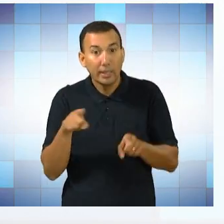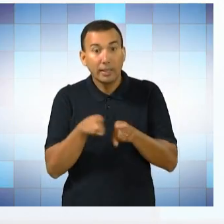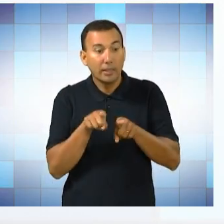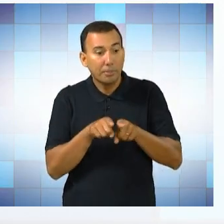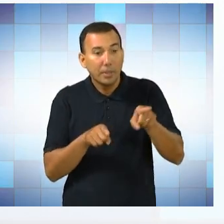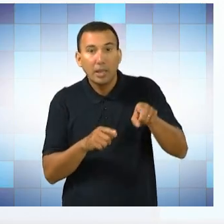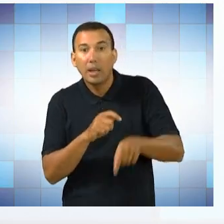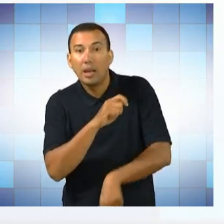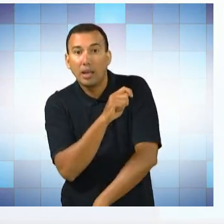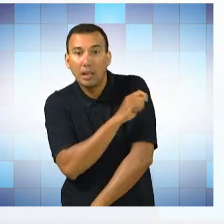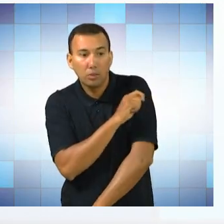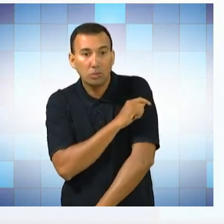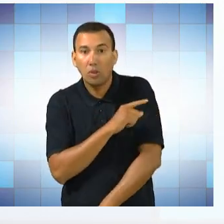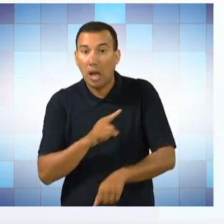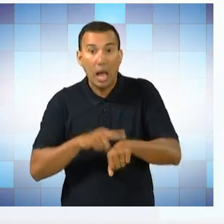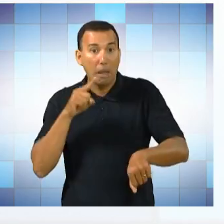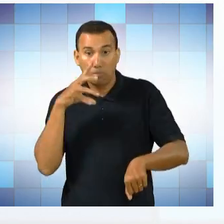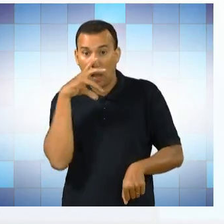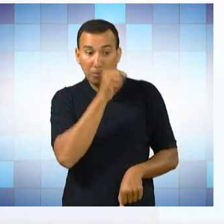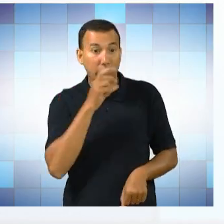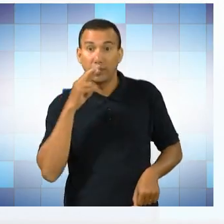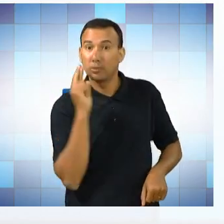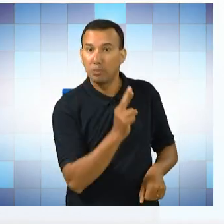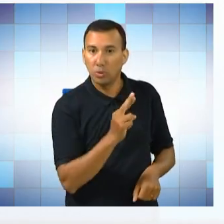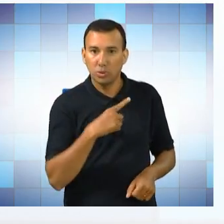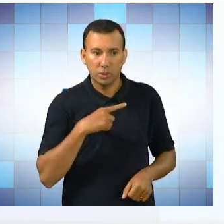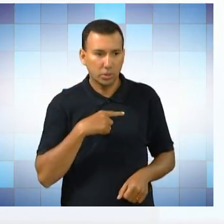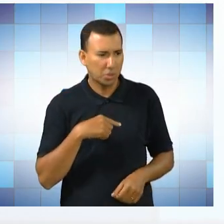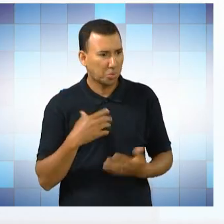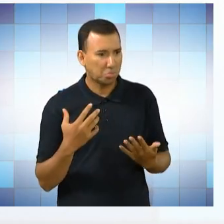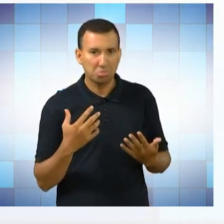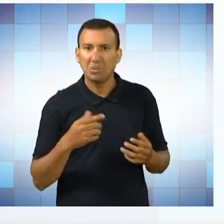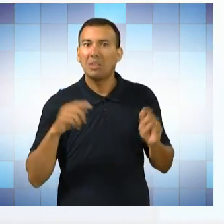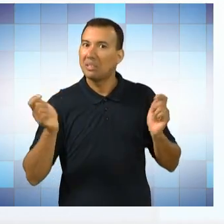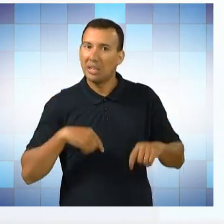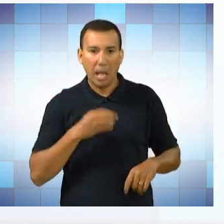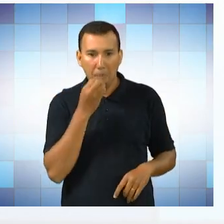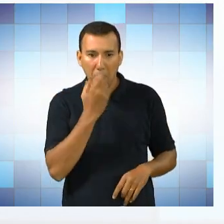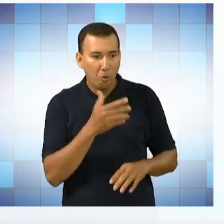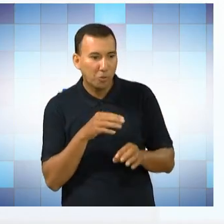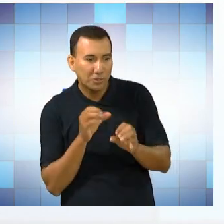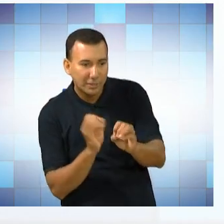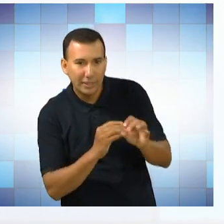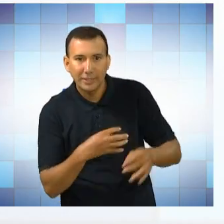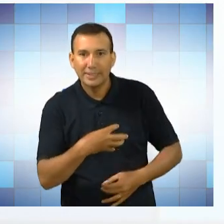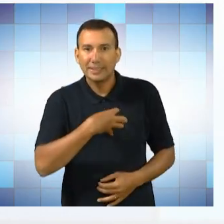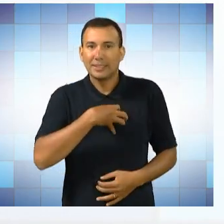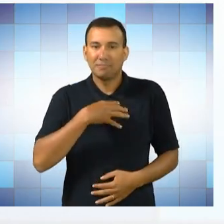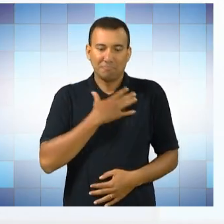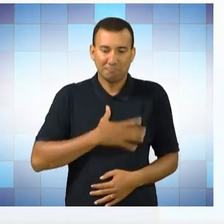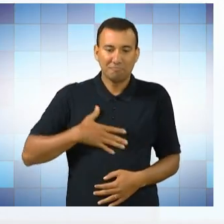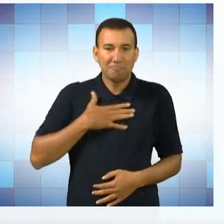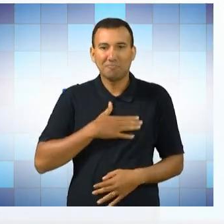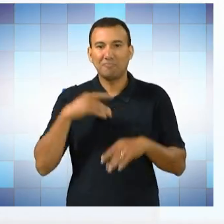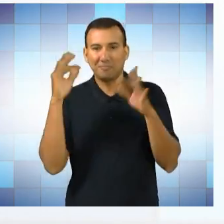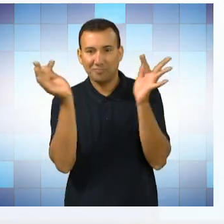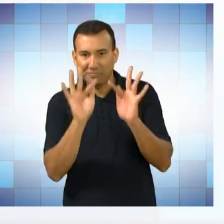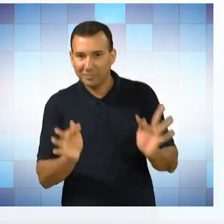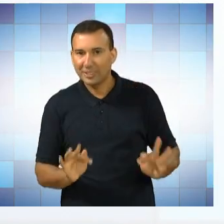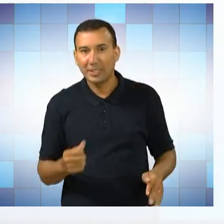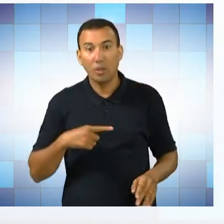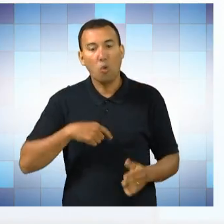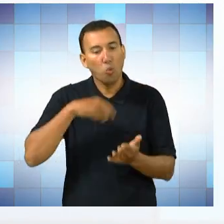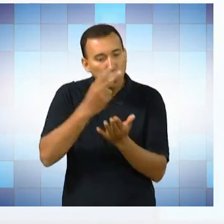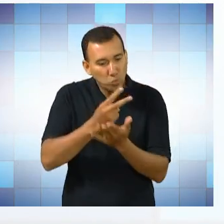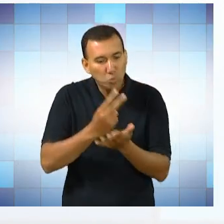uma resposta muito rápida, e eu não vi nenhum tipo de limitação. Eu fiquei extremamente feliz de trabalhar com ele, e espero